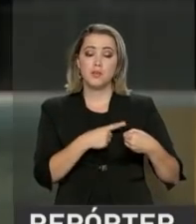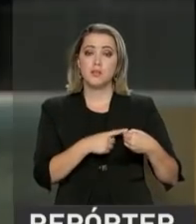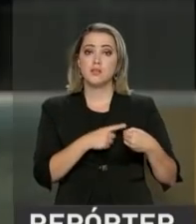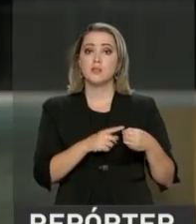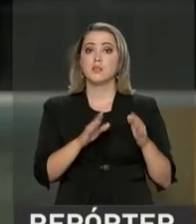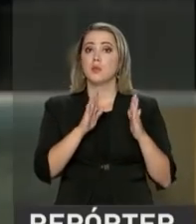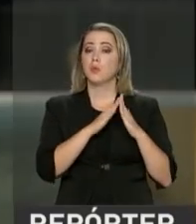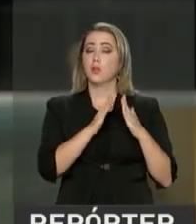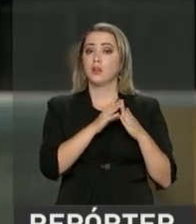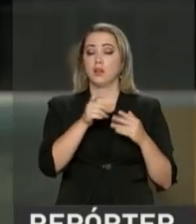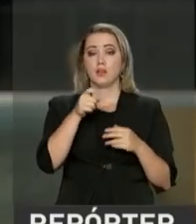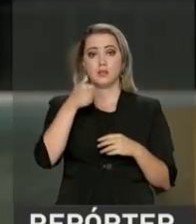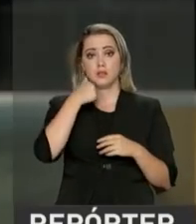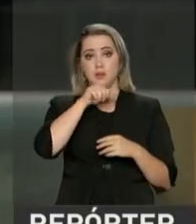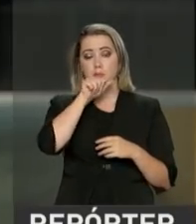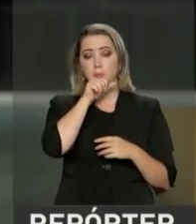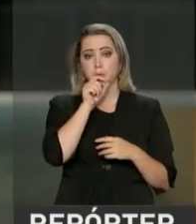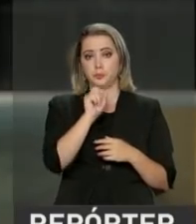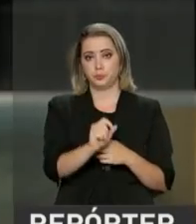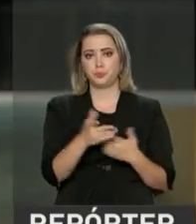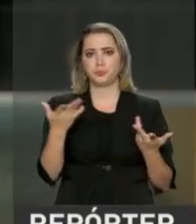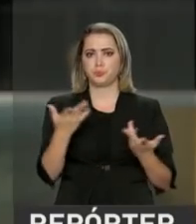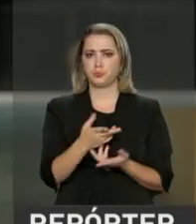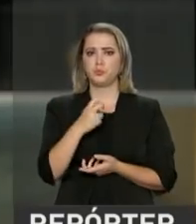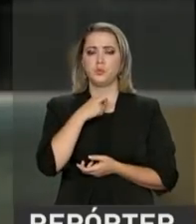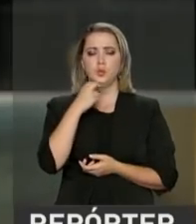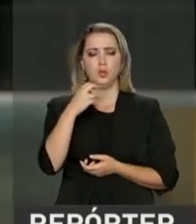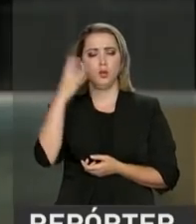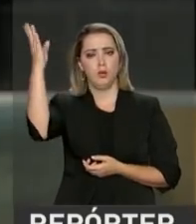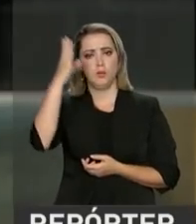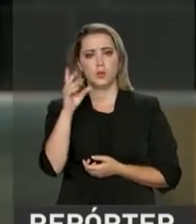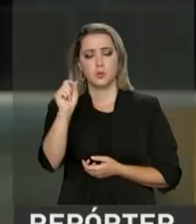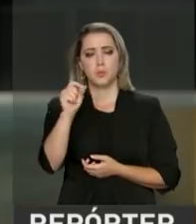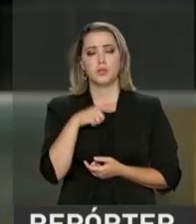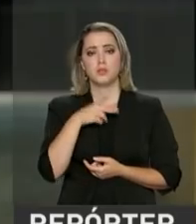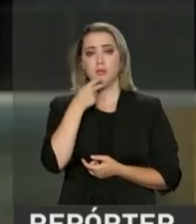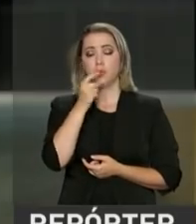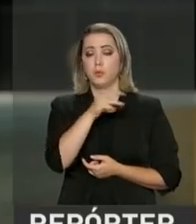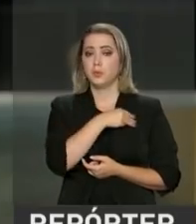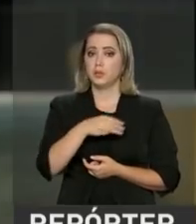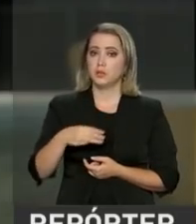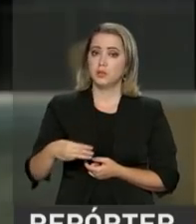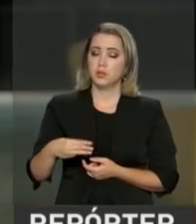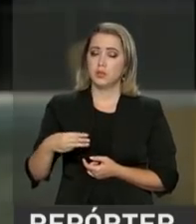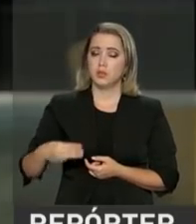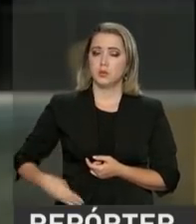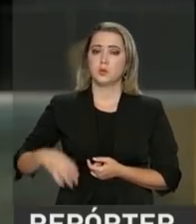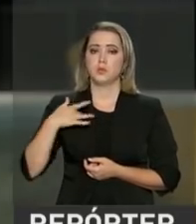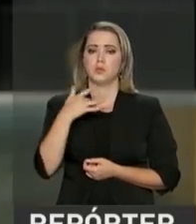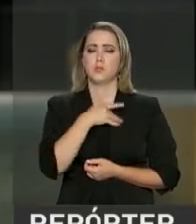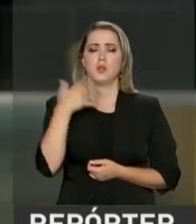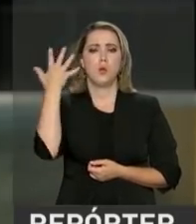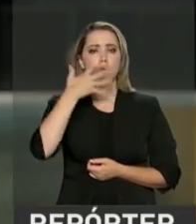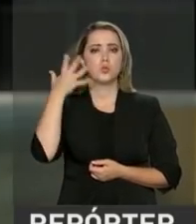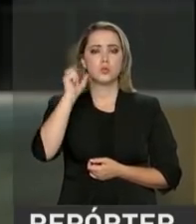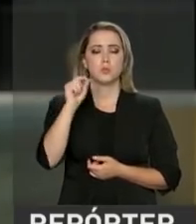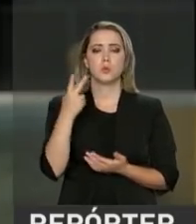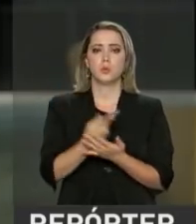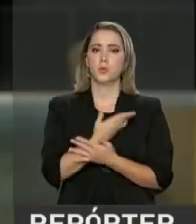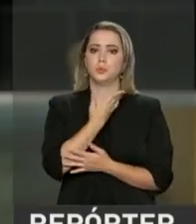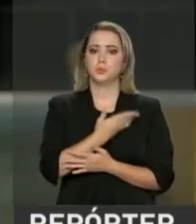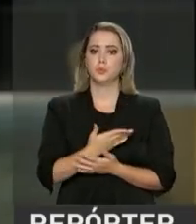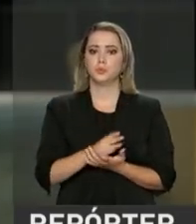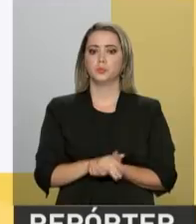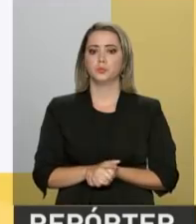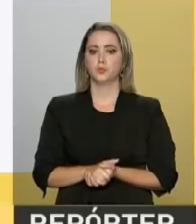entrevista exclusiva à Voz do Brasil, agora há pouco, o ministro da Saúde, Ricardo Barros, explicou a medida. Vamos ouvir um